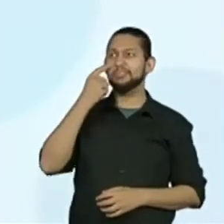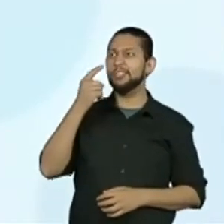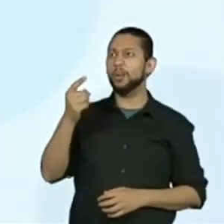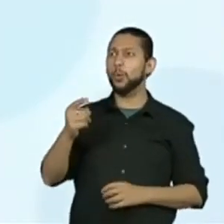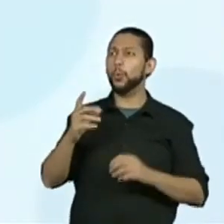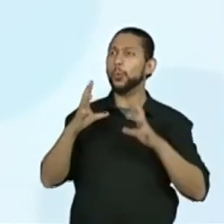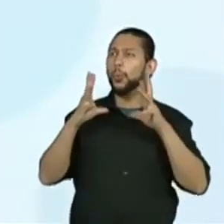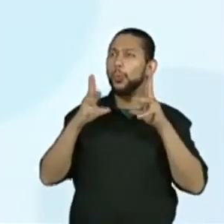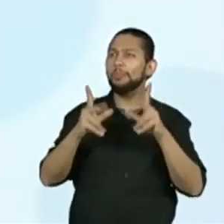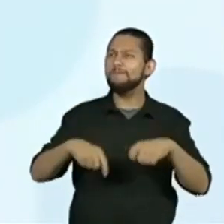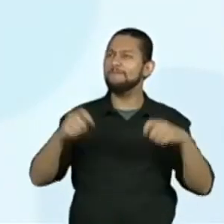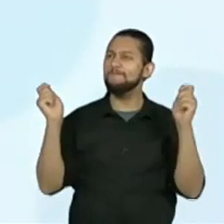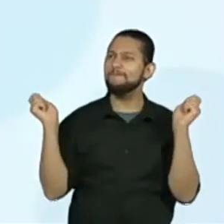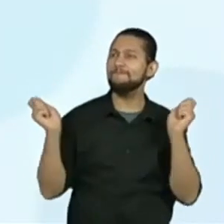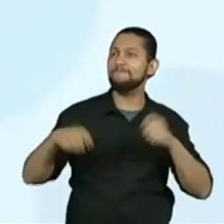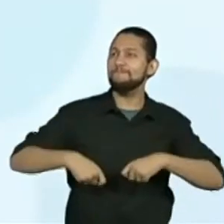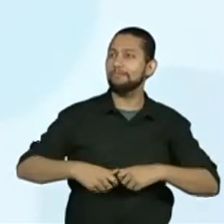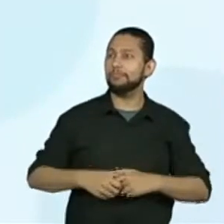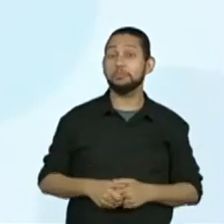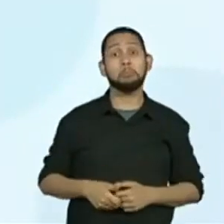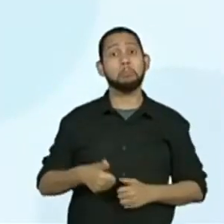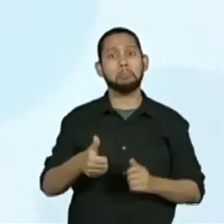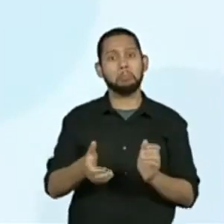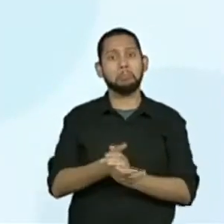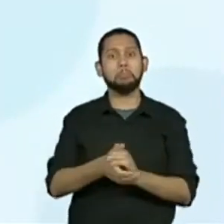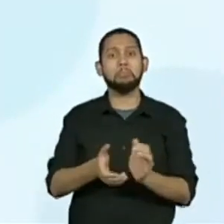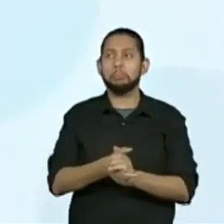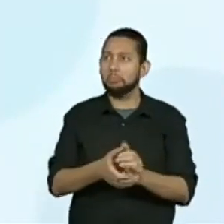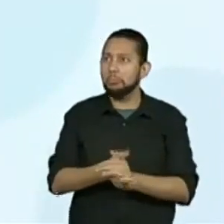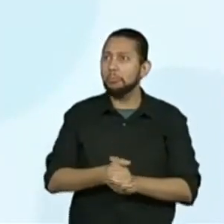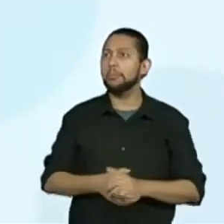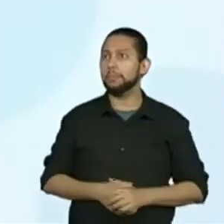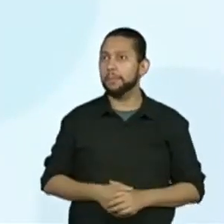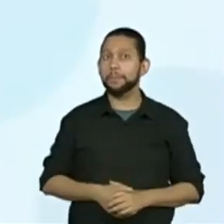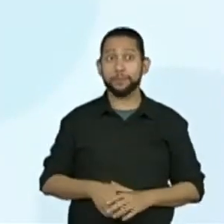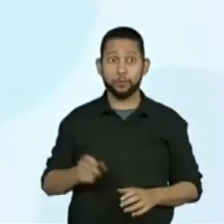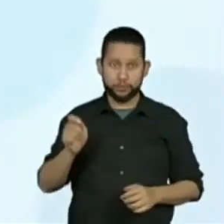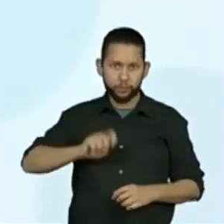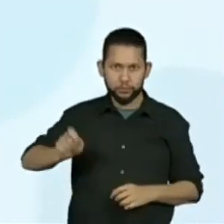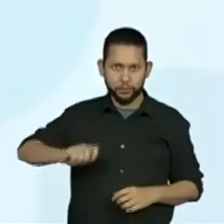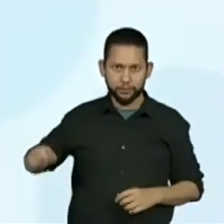Deixa eu ver se eu consigo ler. Pro Samira, que show! Ó, tudo...